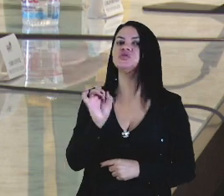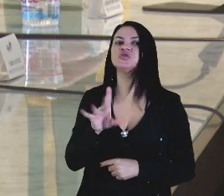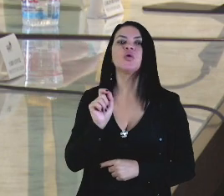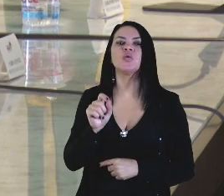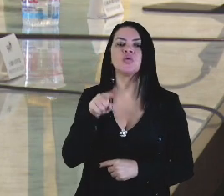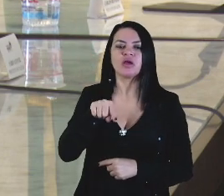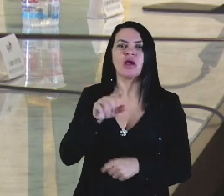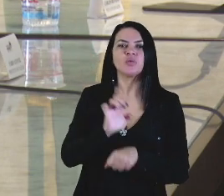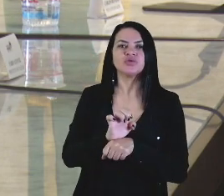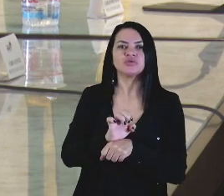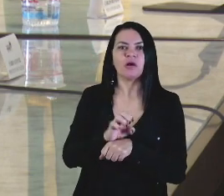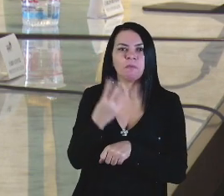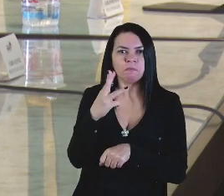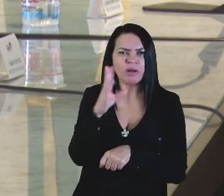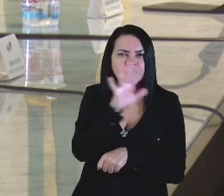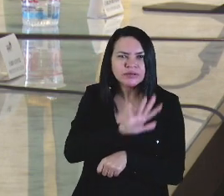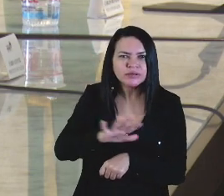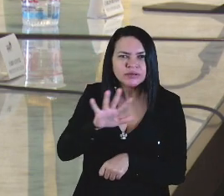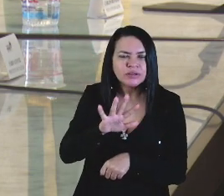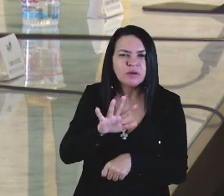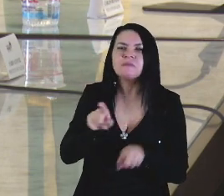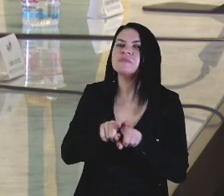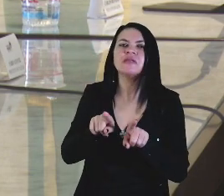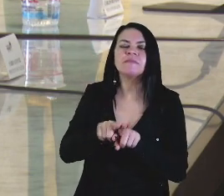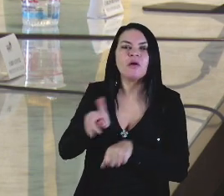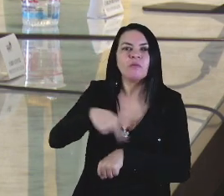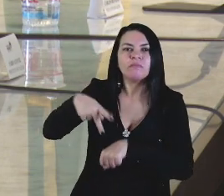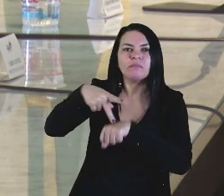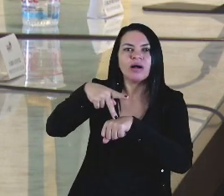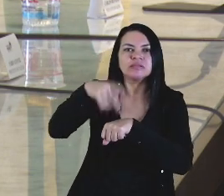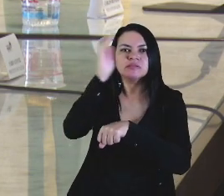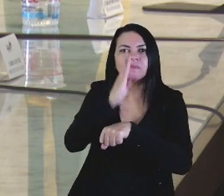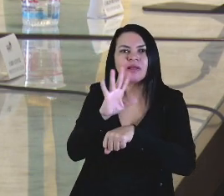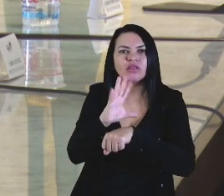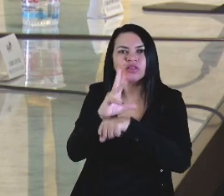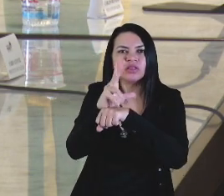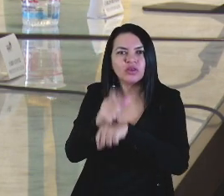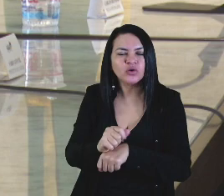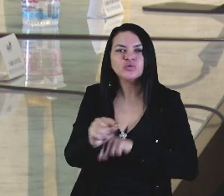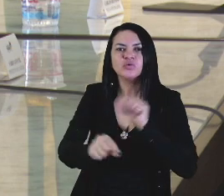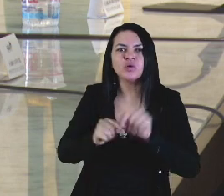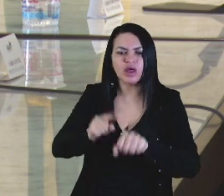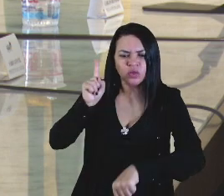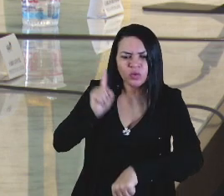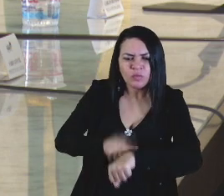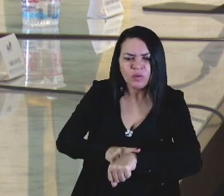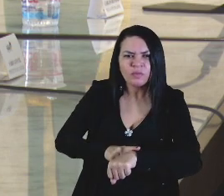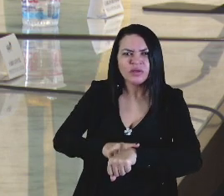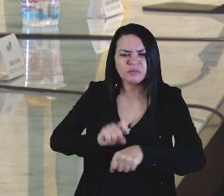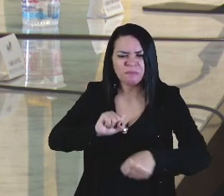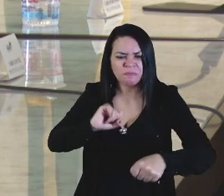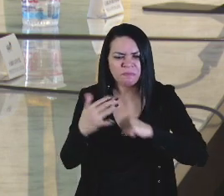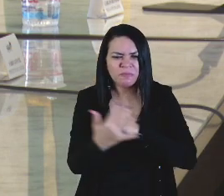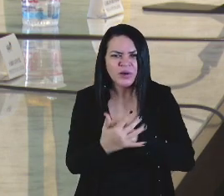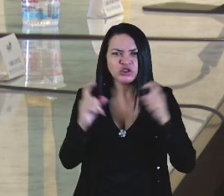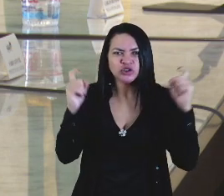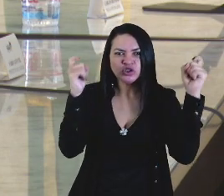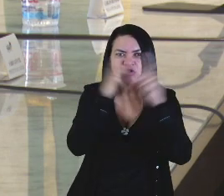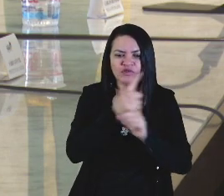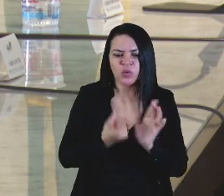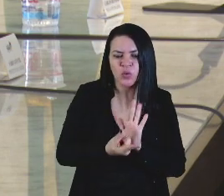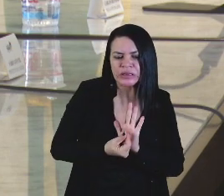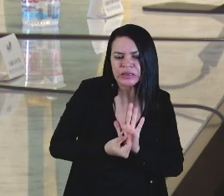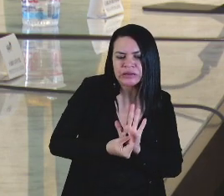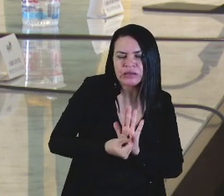somente ao Estado do Maranhão, mas ao país como um todo, em que no momento de pandemia, de dificuldade financeira que passa o